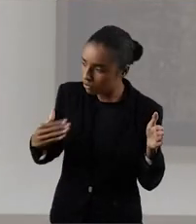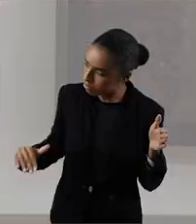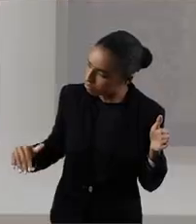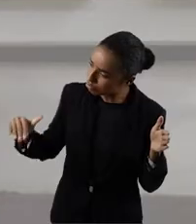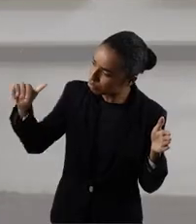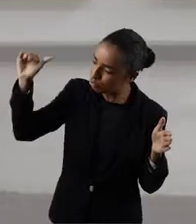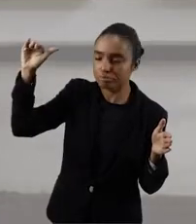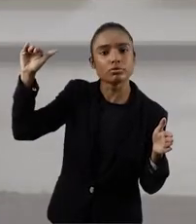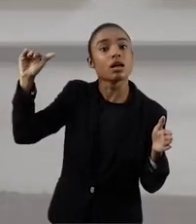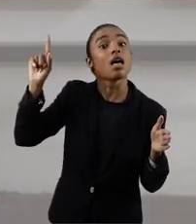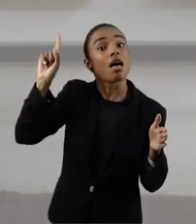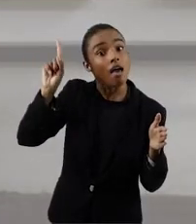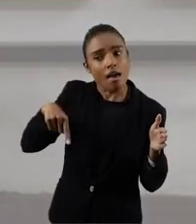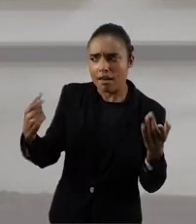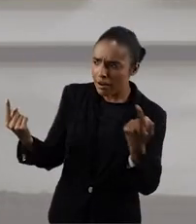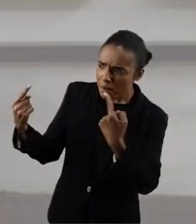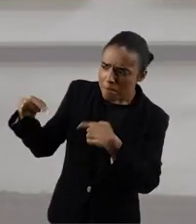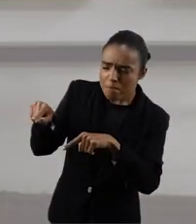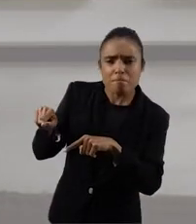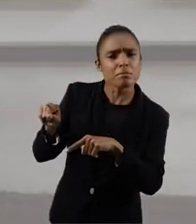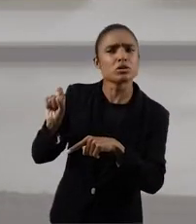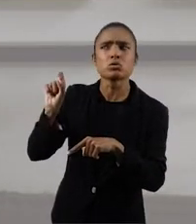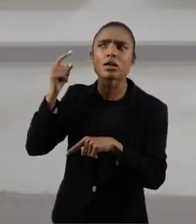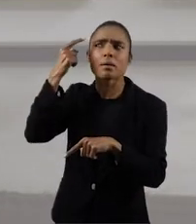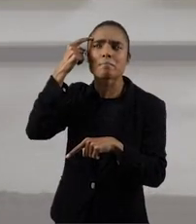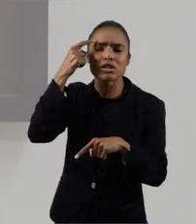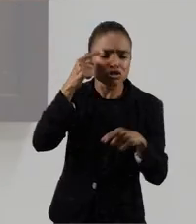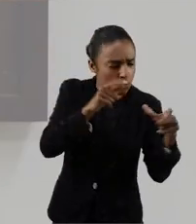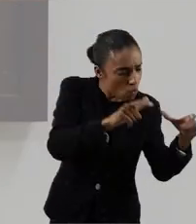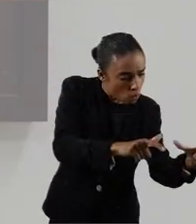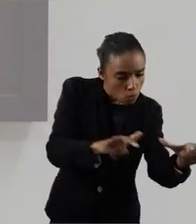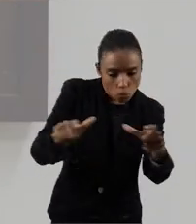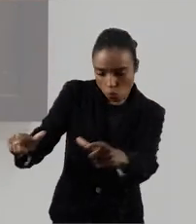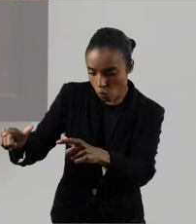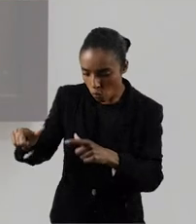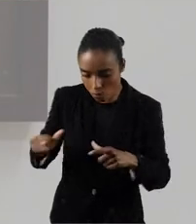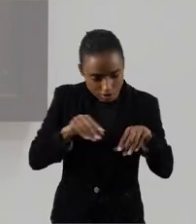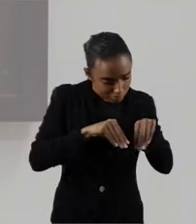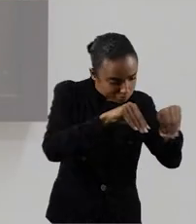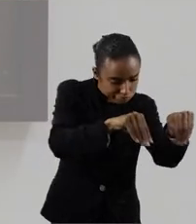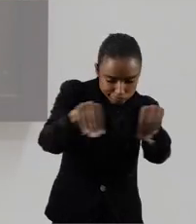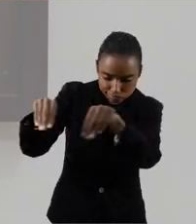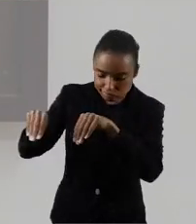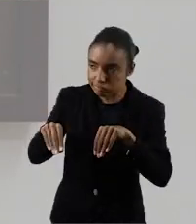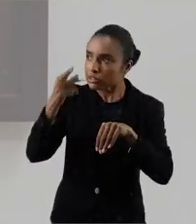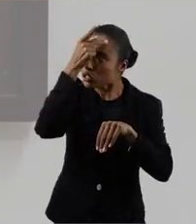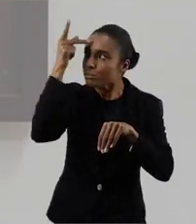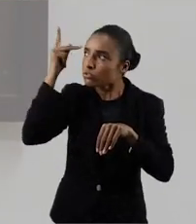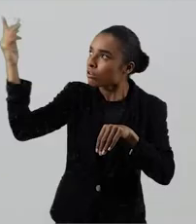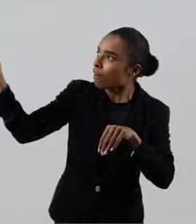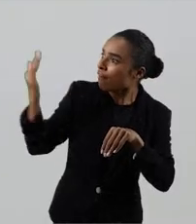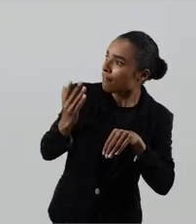Paulo Nazaré, há algum tempo, vem desafiando as noções de deslocamento, pensando as fronteiras e as questões imigratórias.